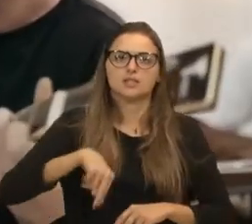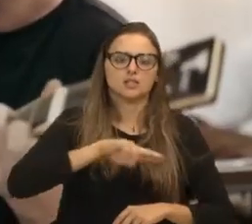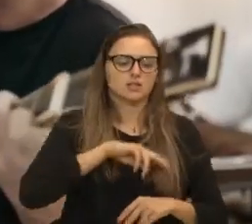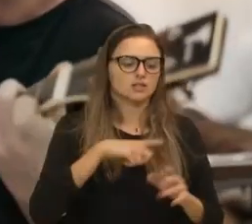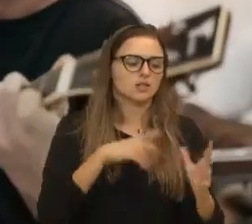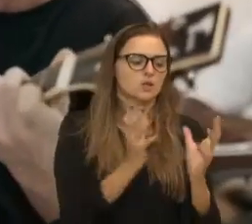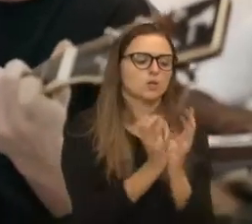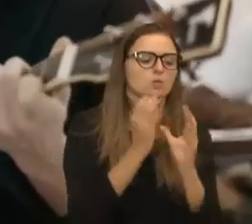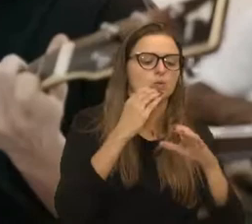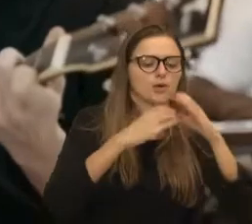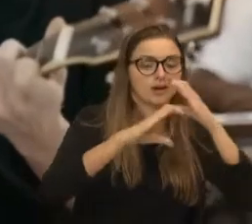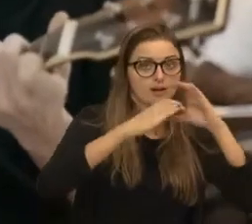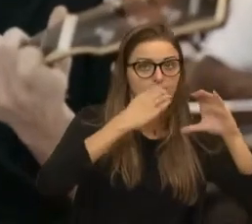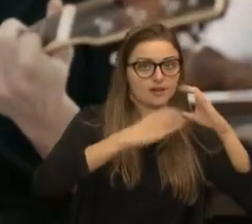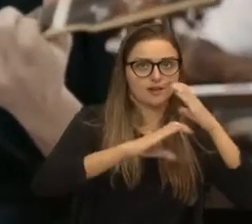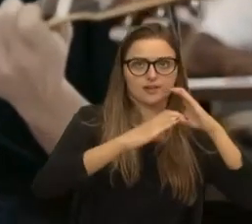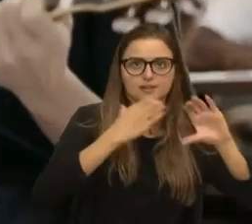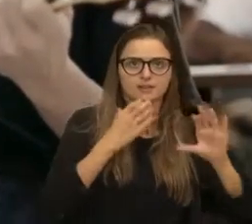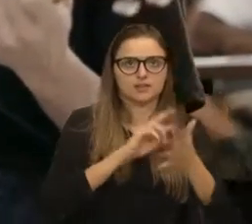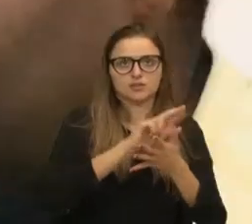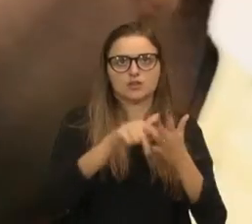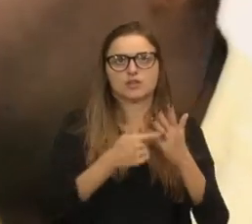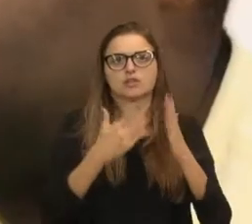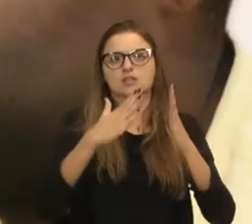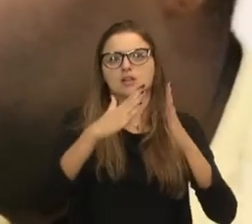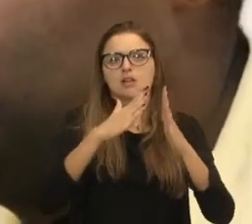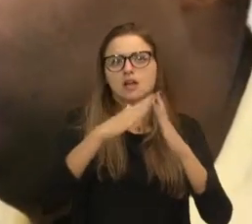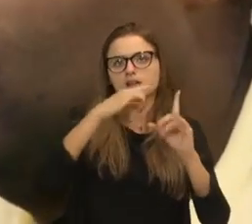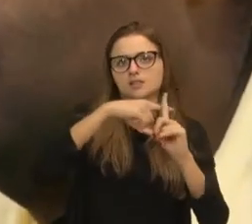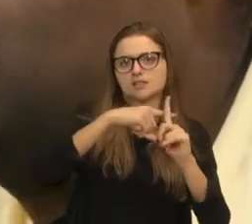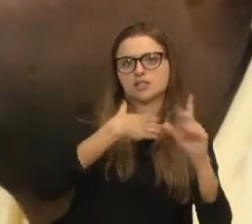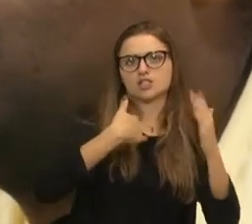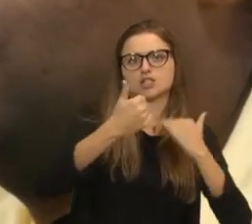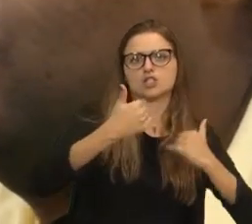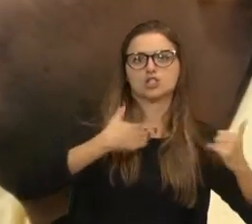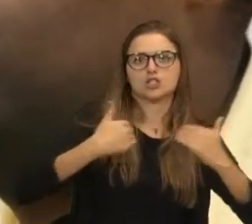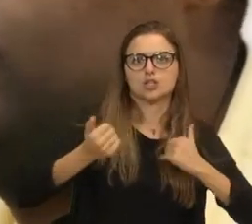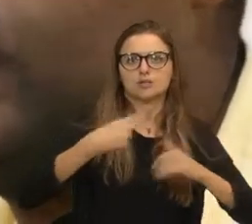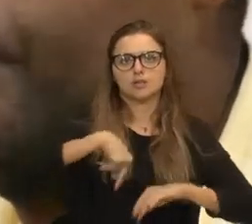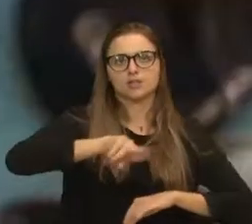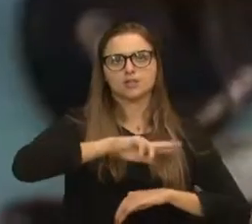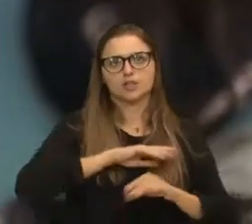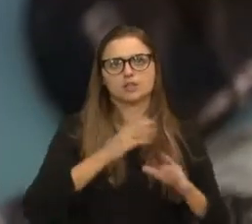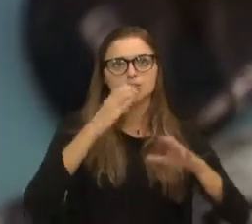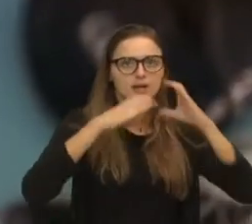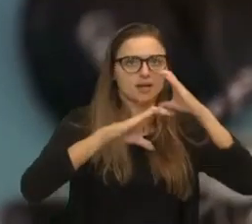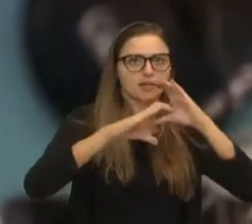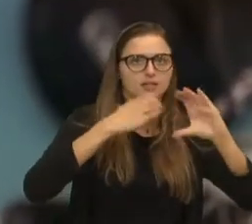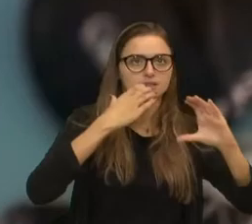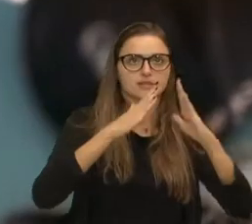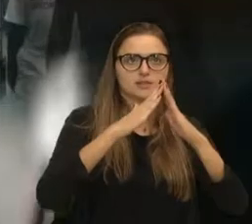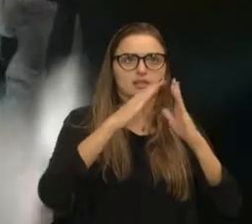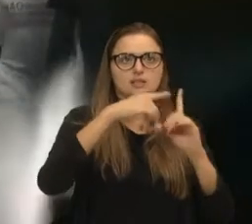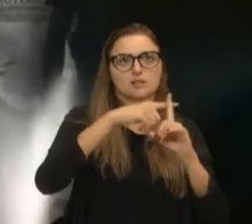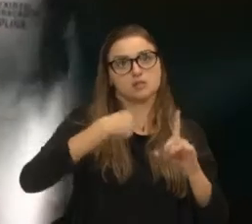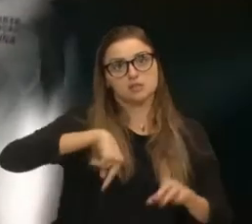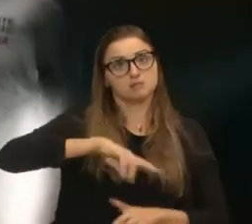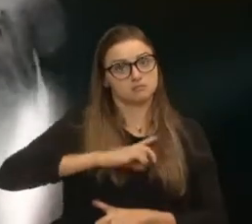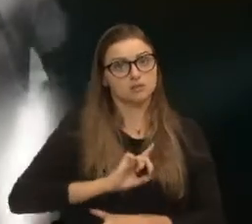um coral, que as paróquias nas regiões chamam a gente para fazer uma apresentação na missa. A gente vai.